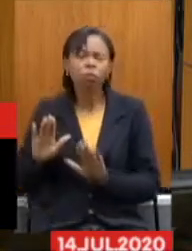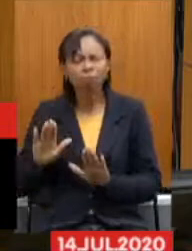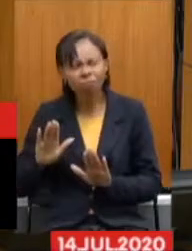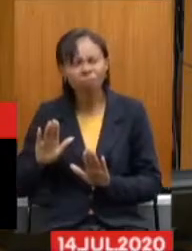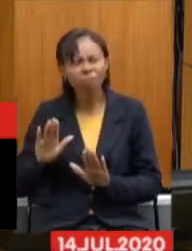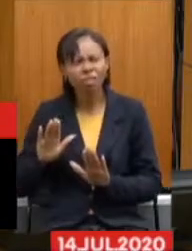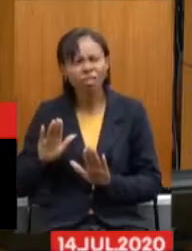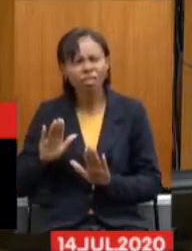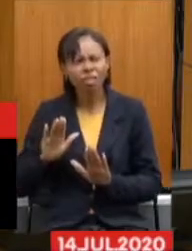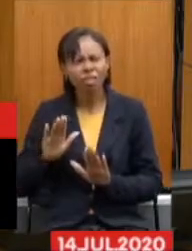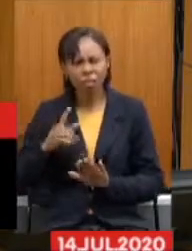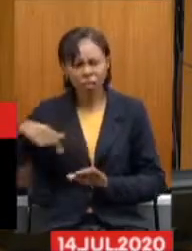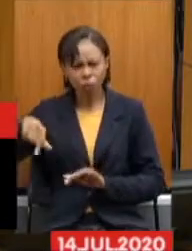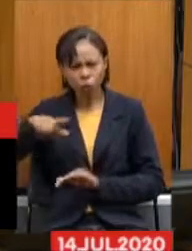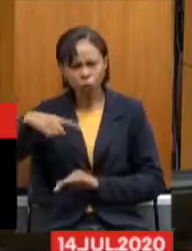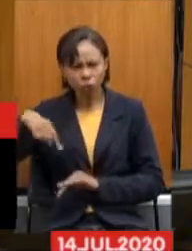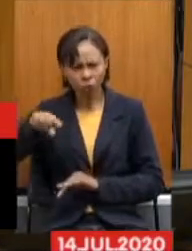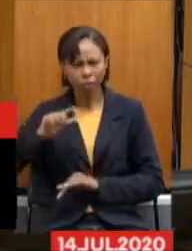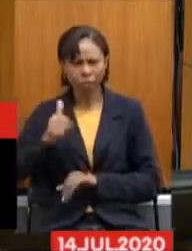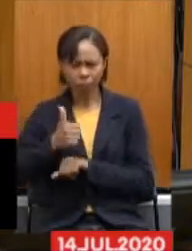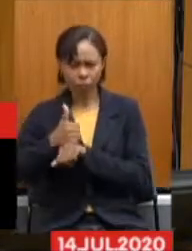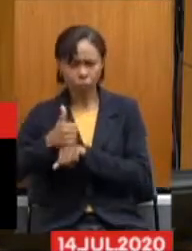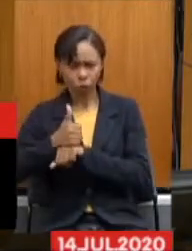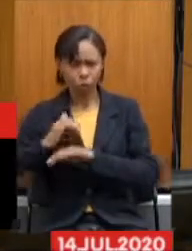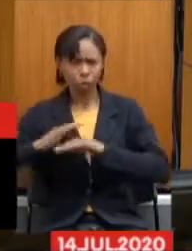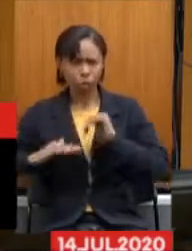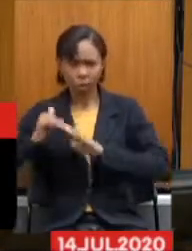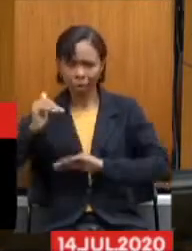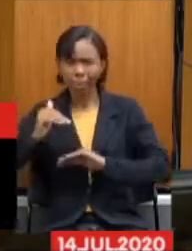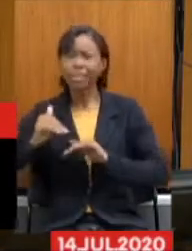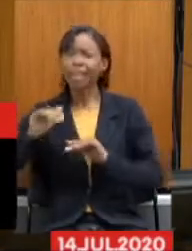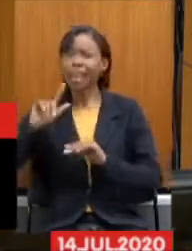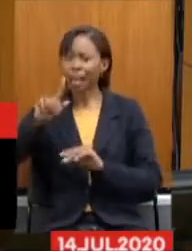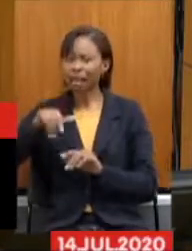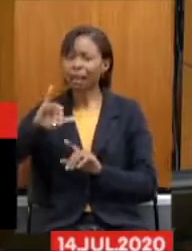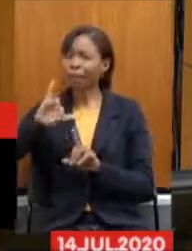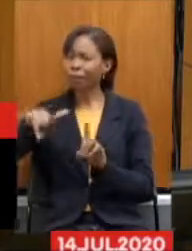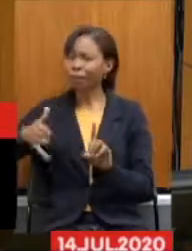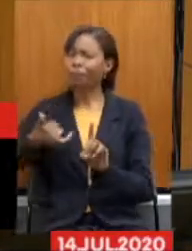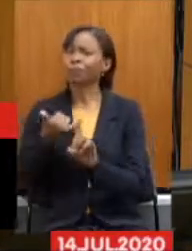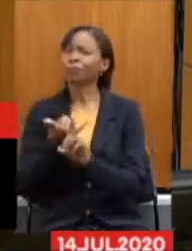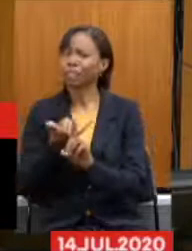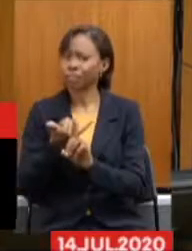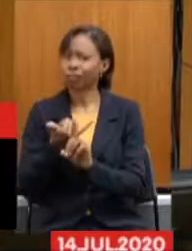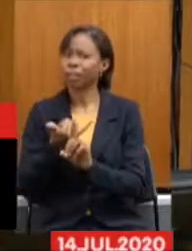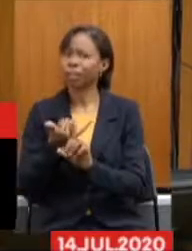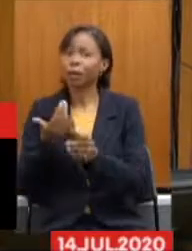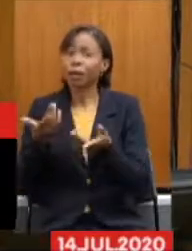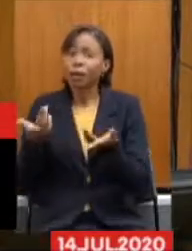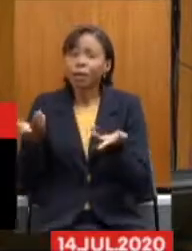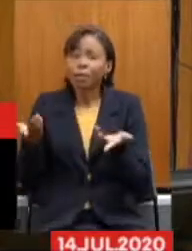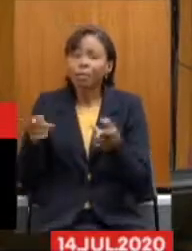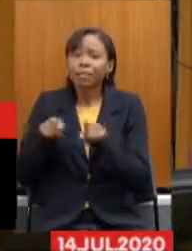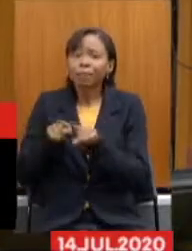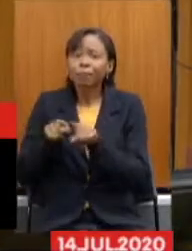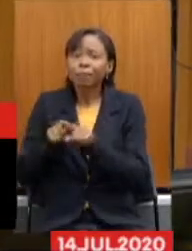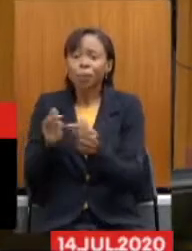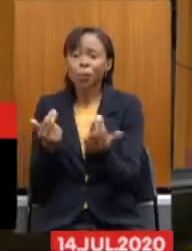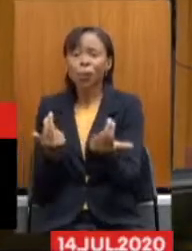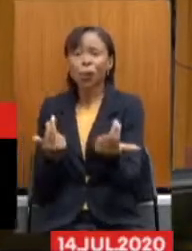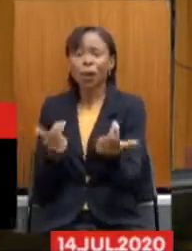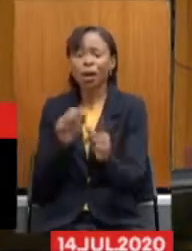ser somente nós as vítimas dessa negligência e agora passa a ser também a população.